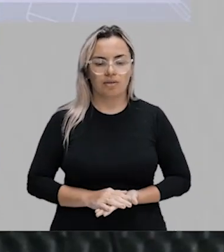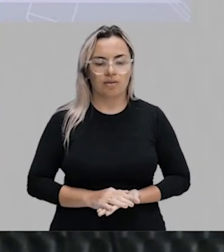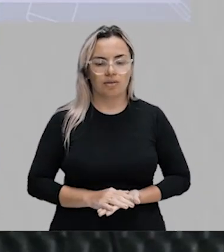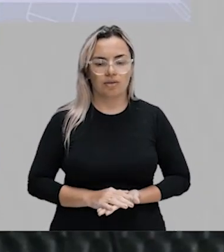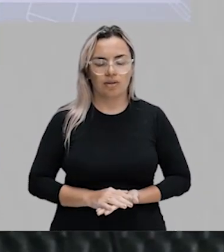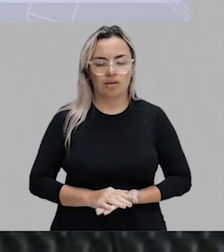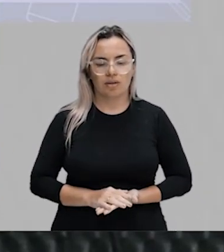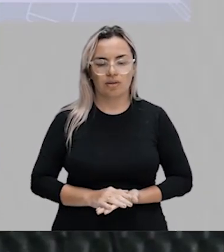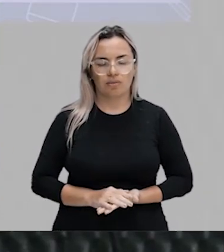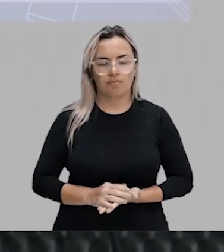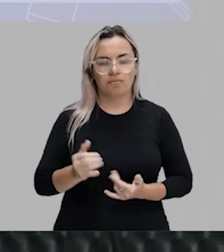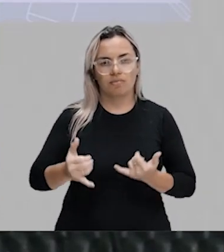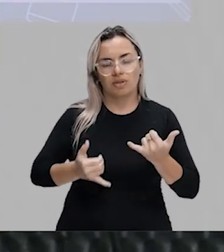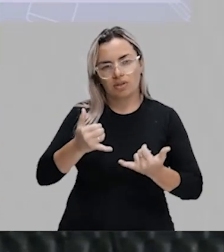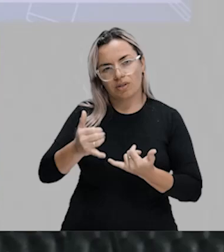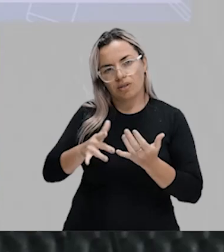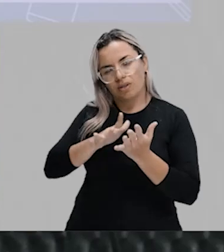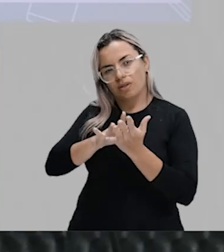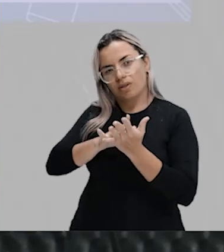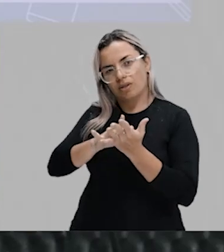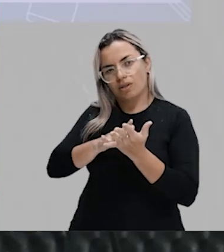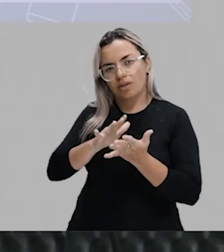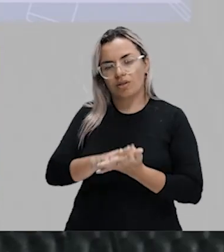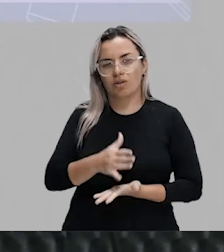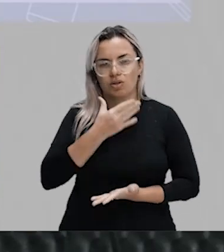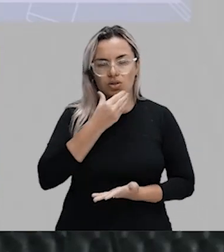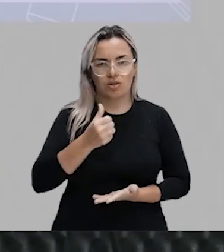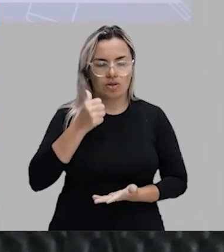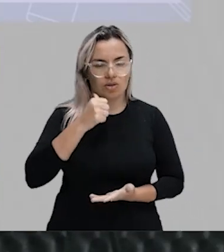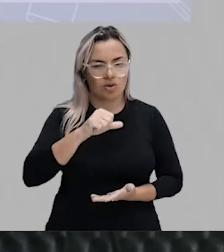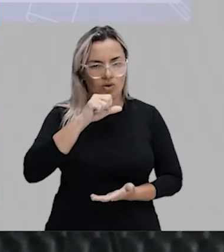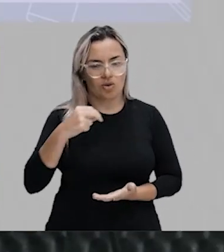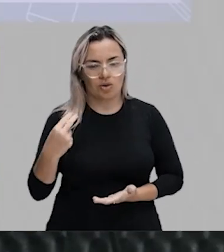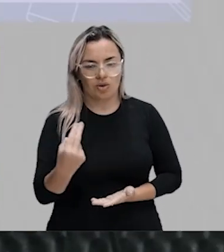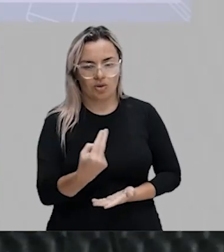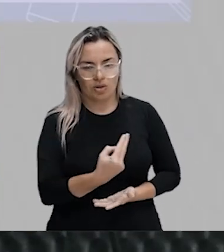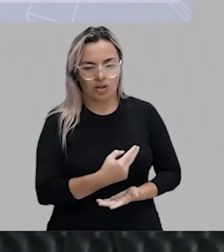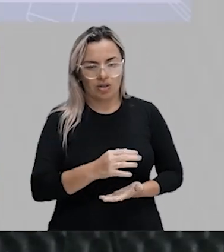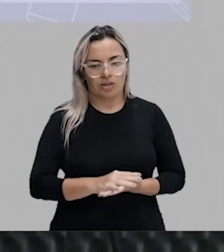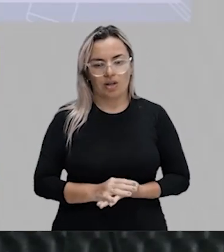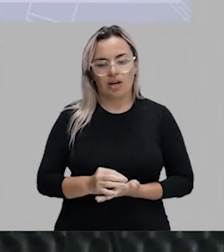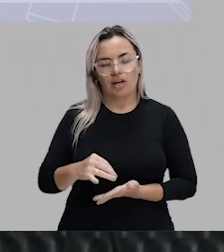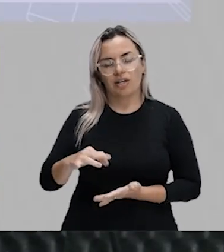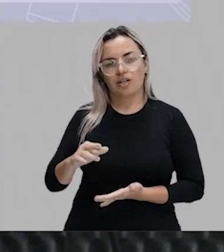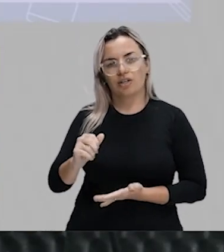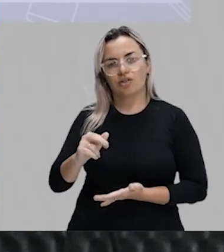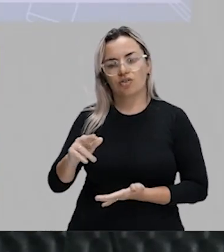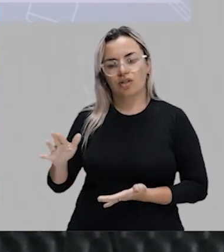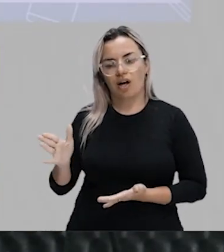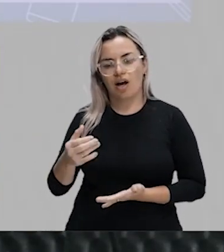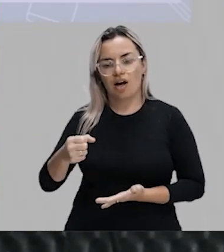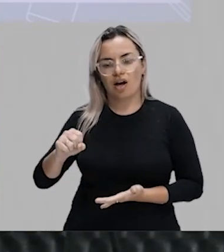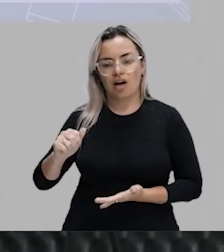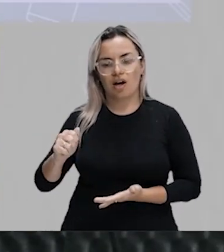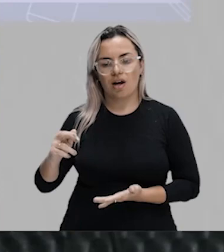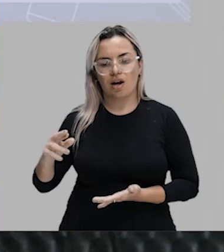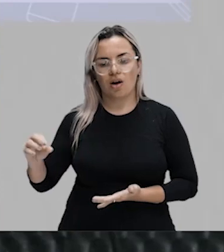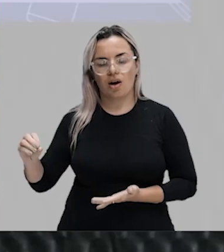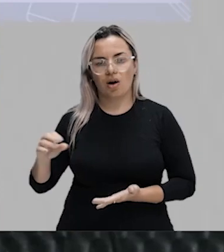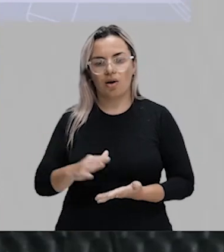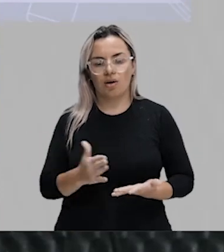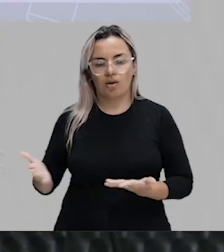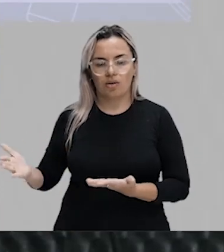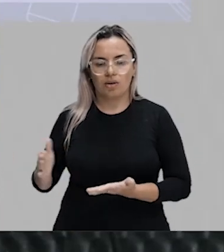Eu vou zoar fulano. Nossos pais eram tirar sarro. Trollar é mais a idade de vocês. Como é funciona lá em